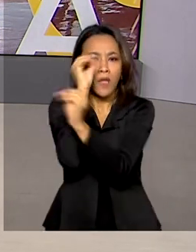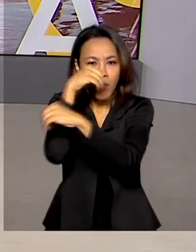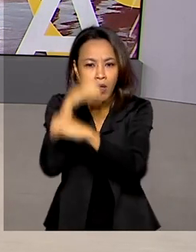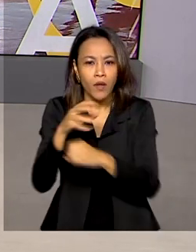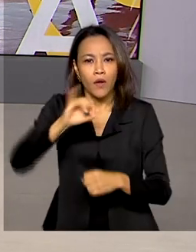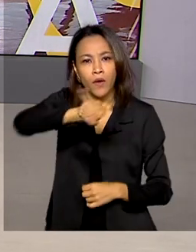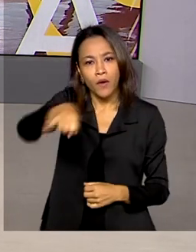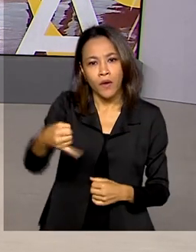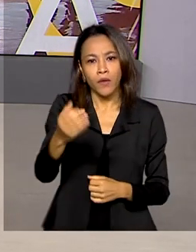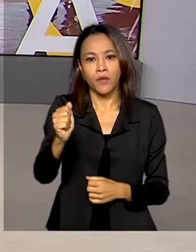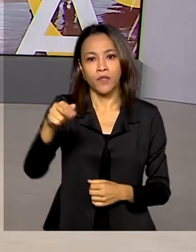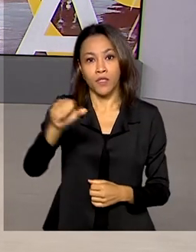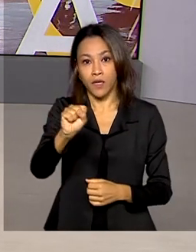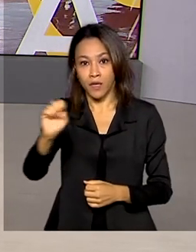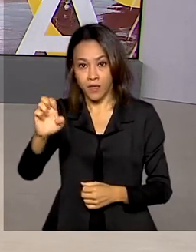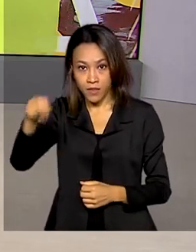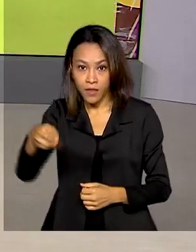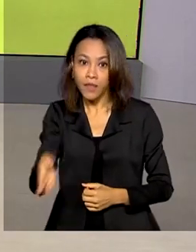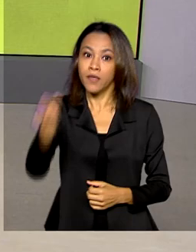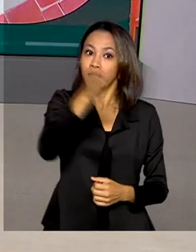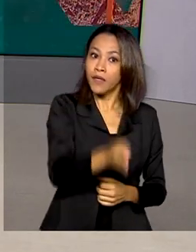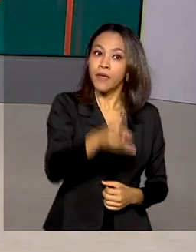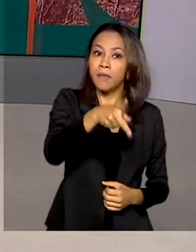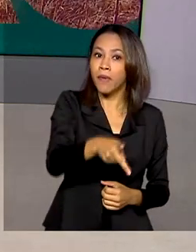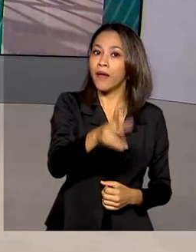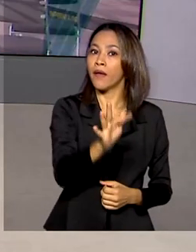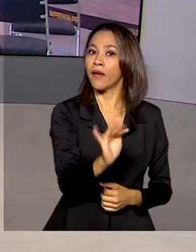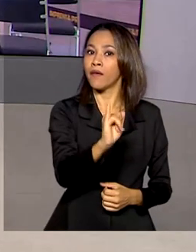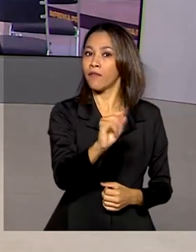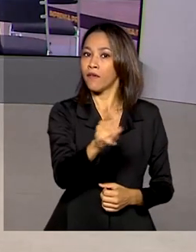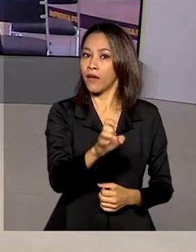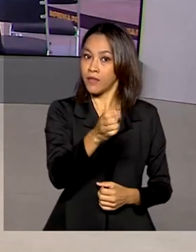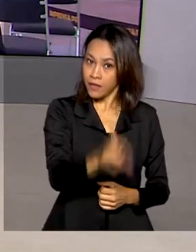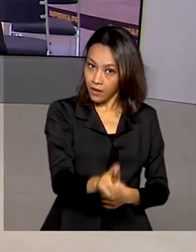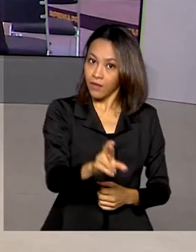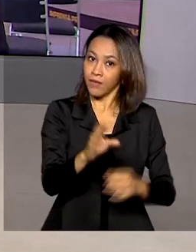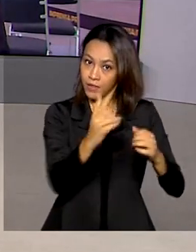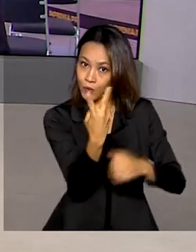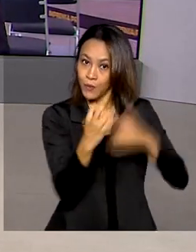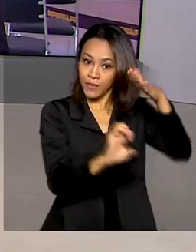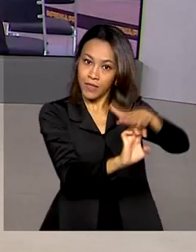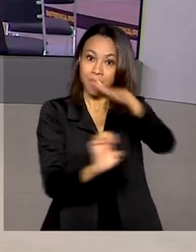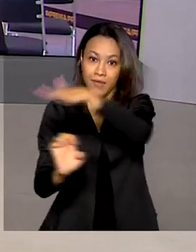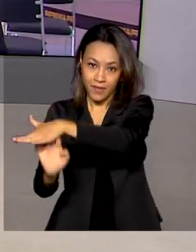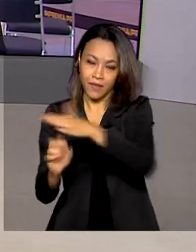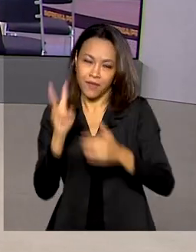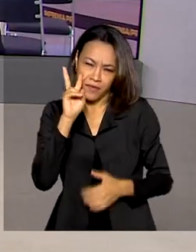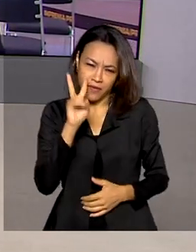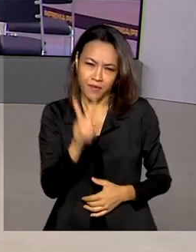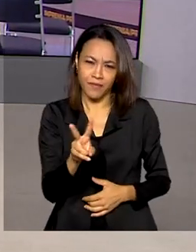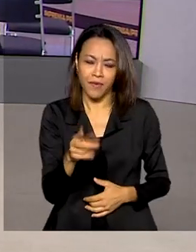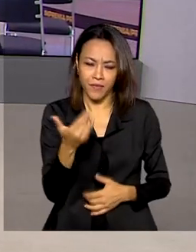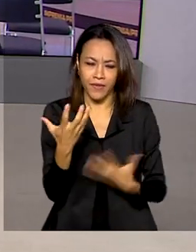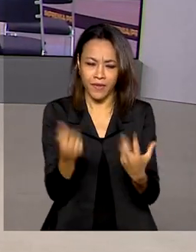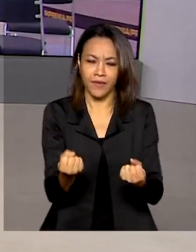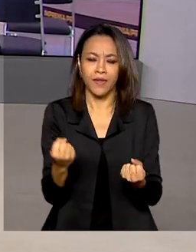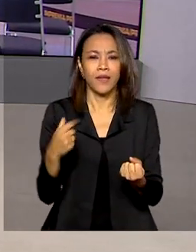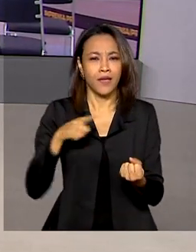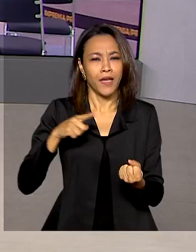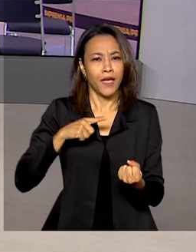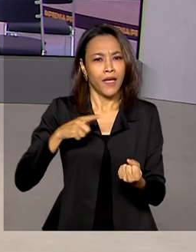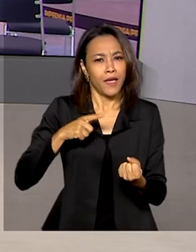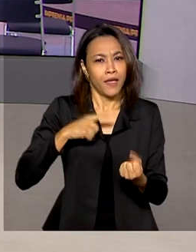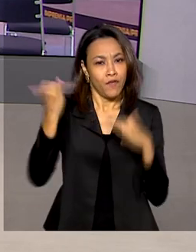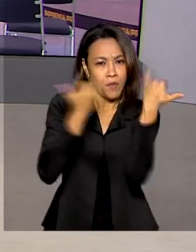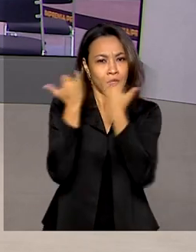para continuar as negociações. Vamos então ao Palácio do Planalto ao vivo conversar com Glauco de Queiroz, ele tem ao vivo mais informações. Glauco,